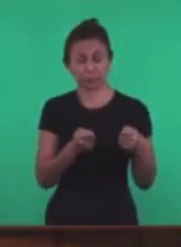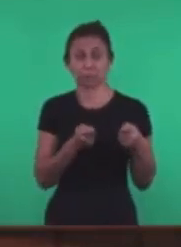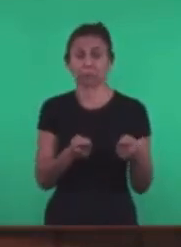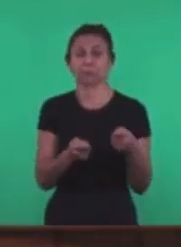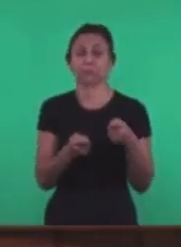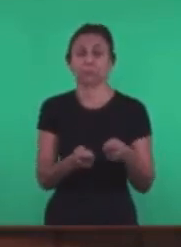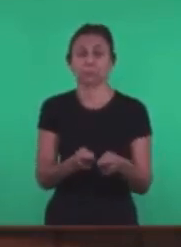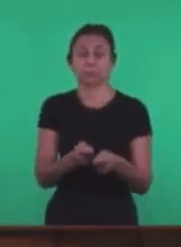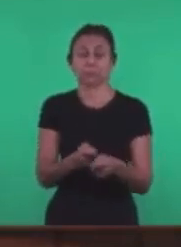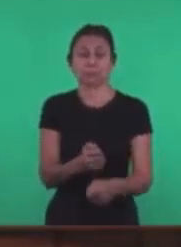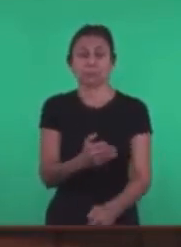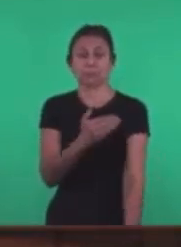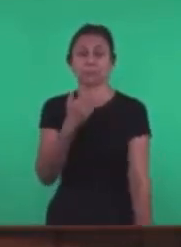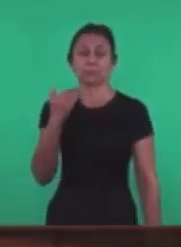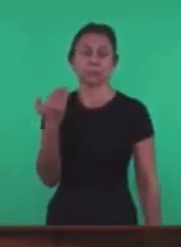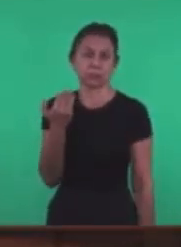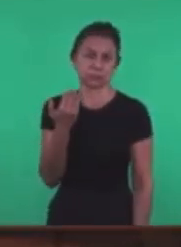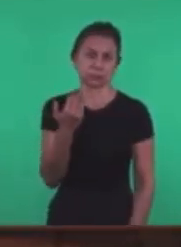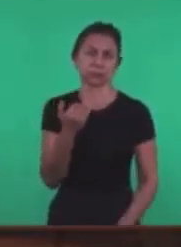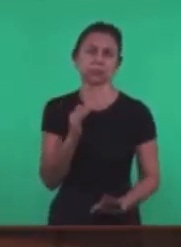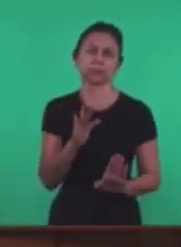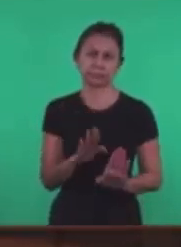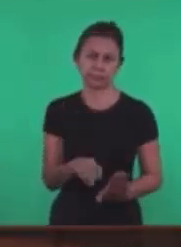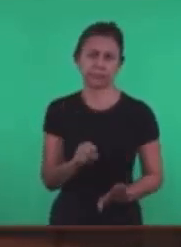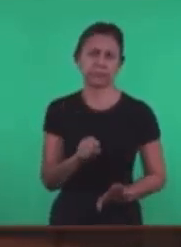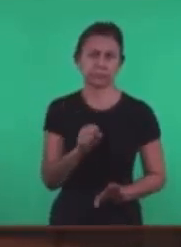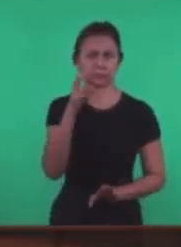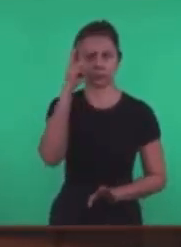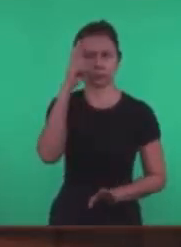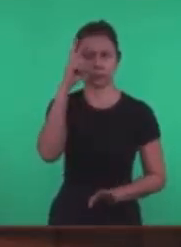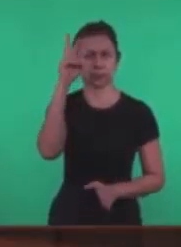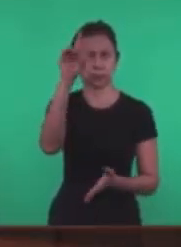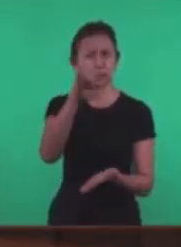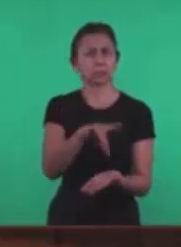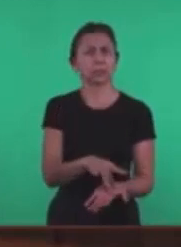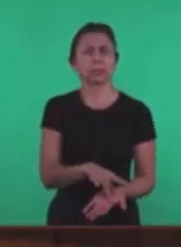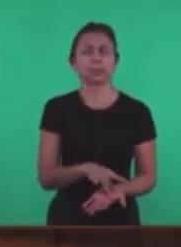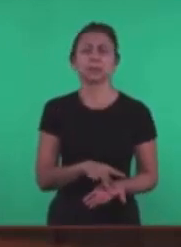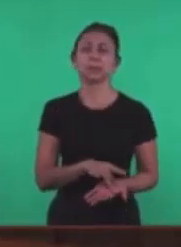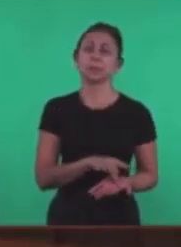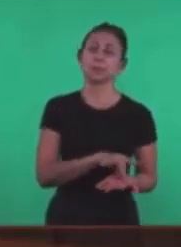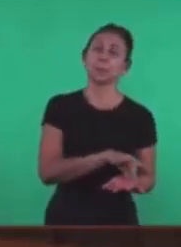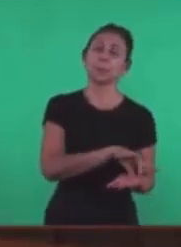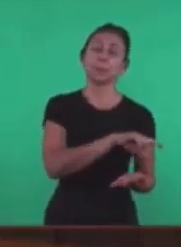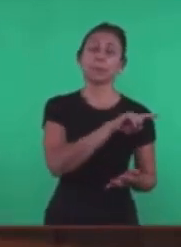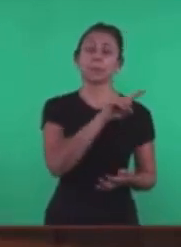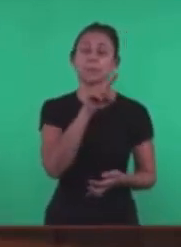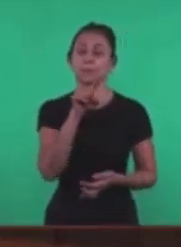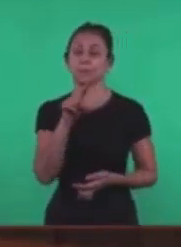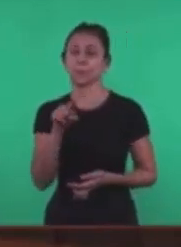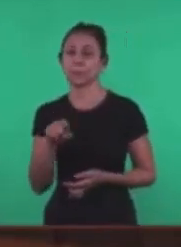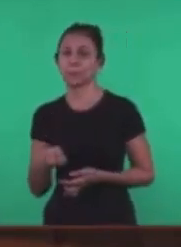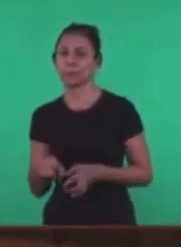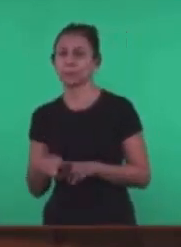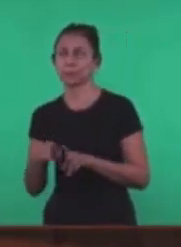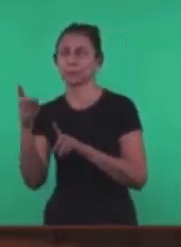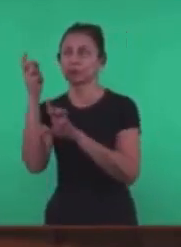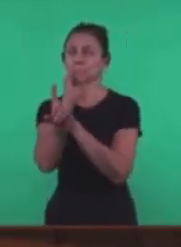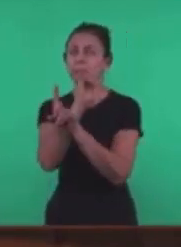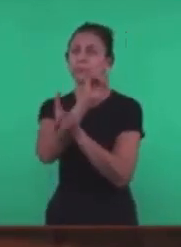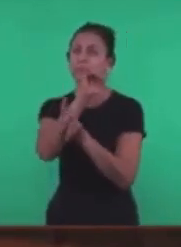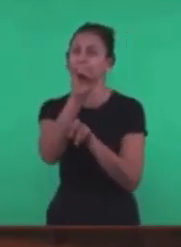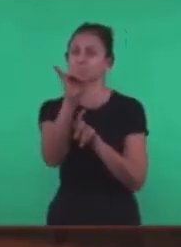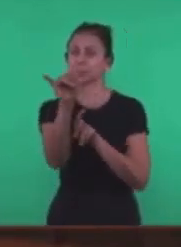Então Historicamente Essa igreja Existe Mas ao mesmo tempo Profeticamente Por quê?